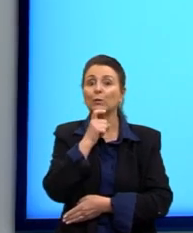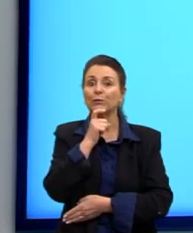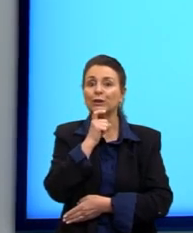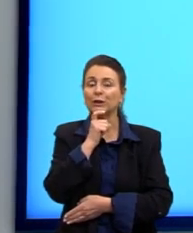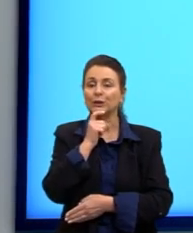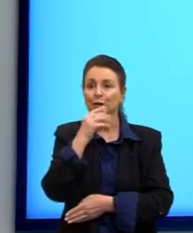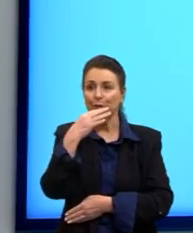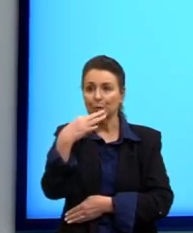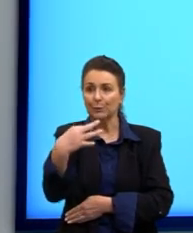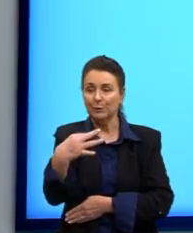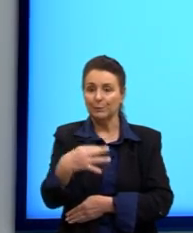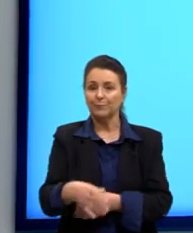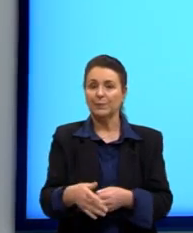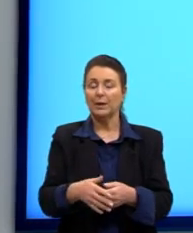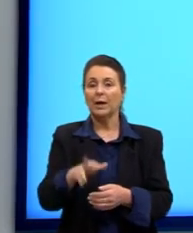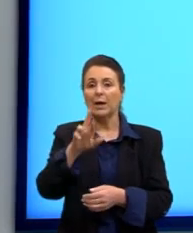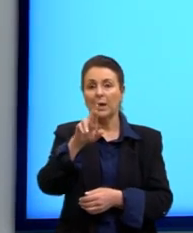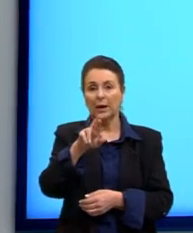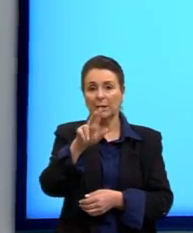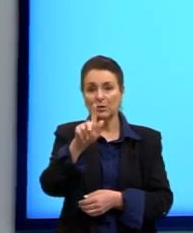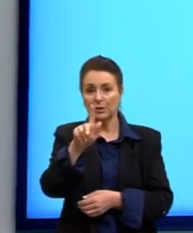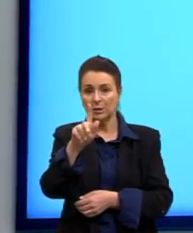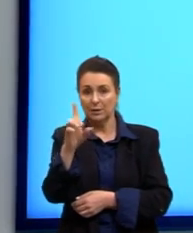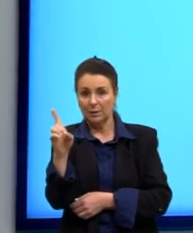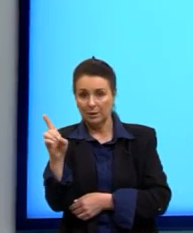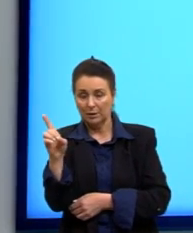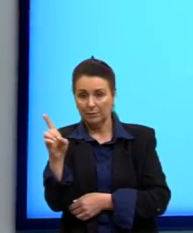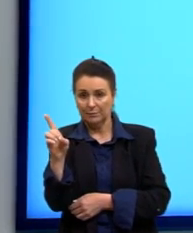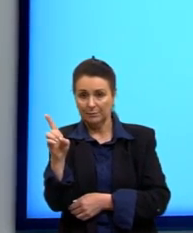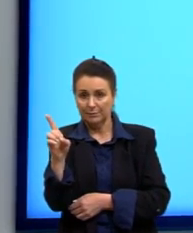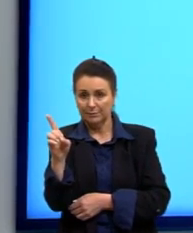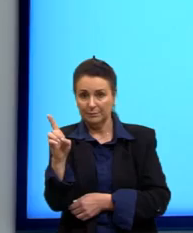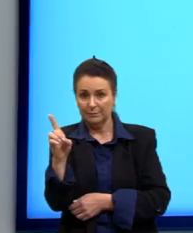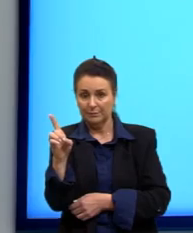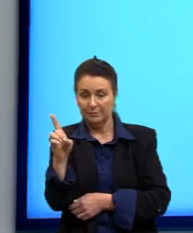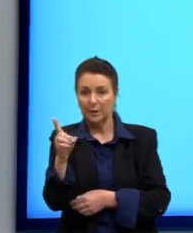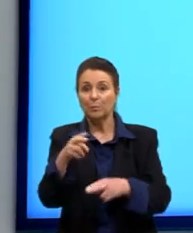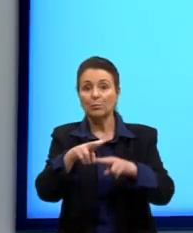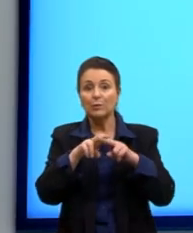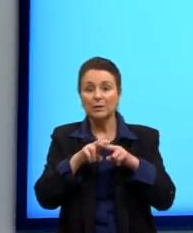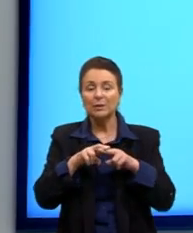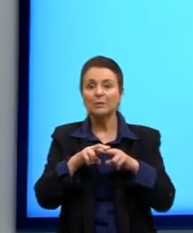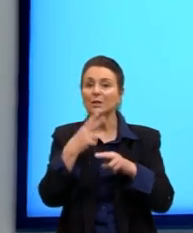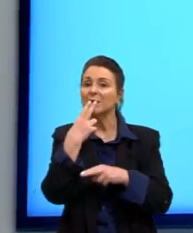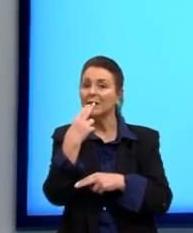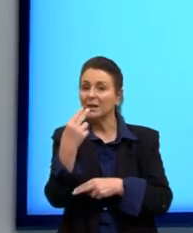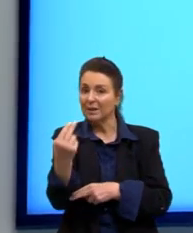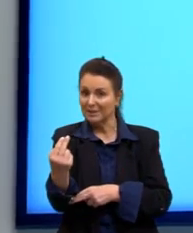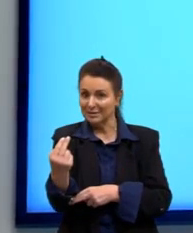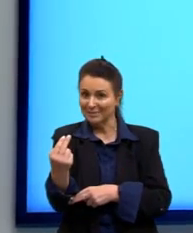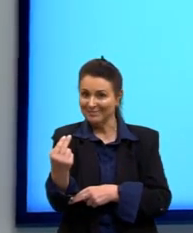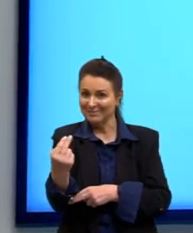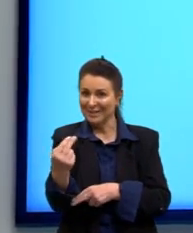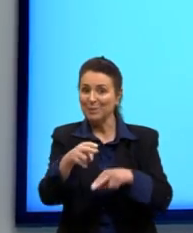compõe o sistema RGB de cores. Por isso que eu coloquei em inglês. Red, green e blue.